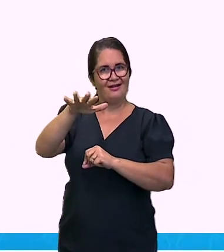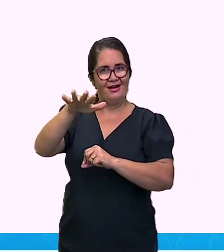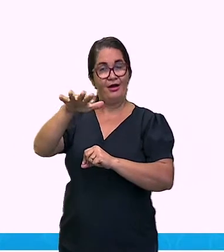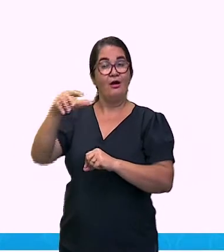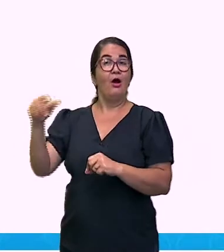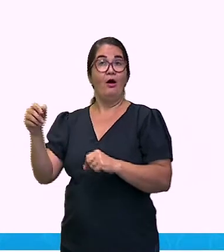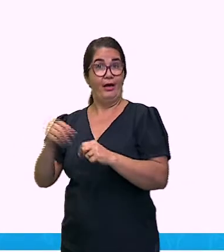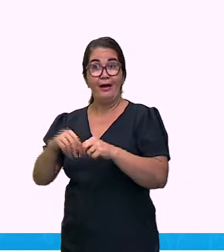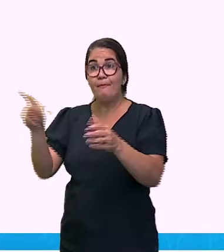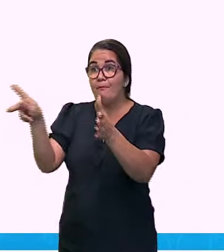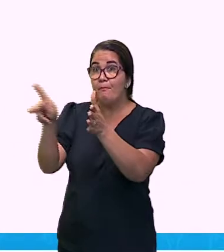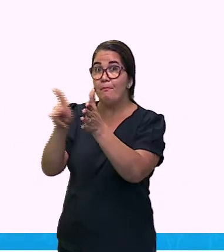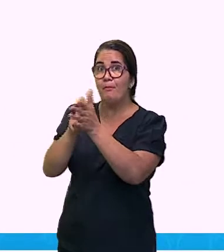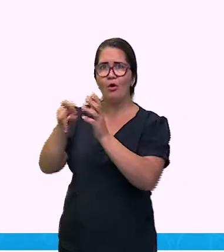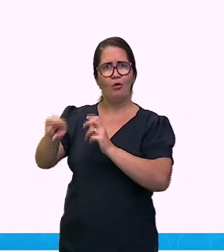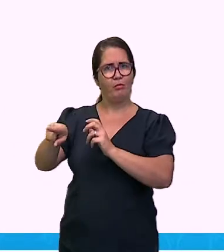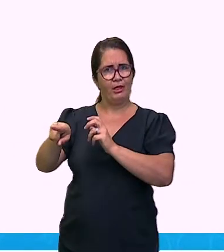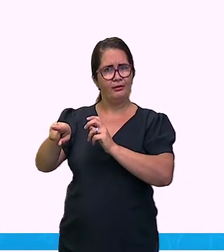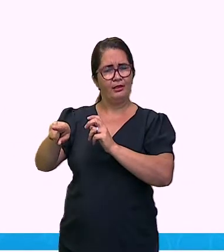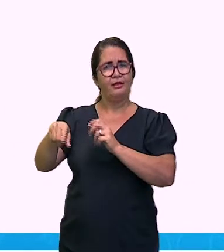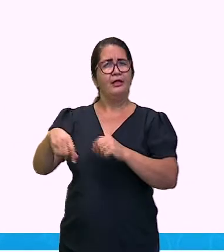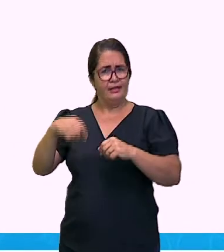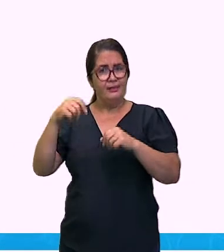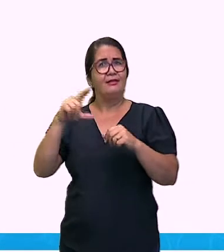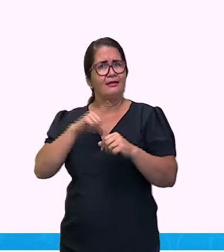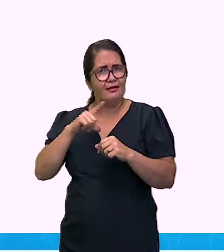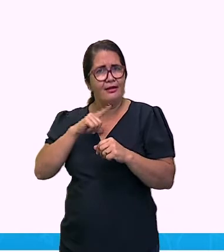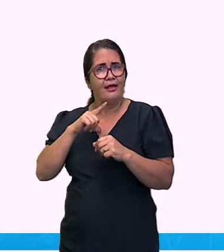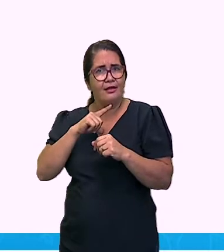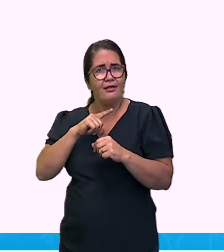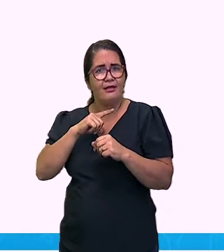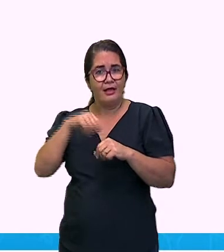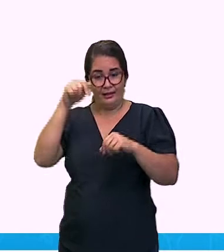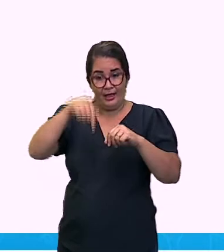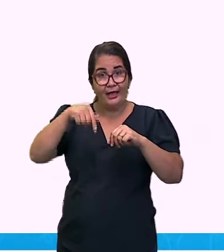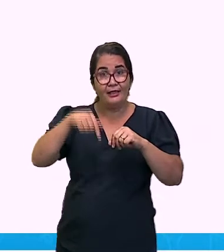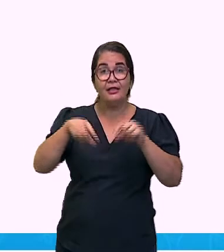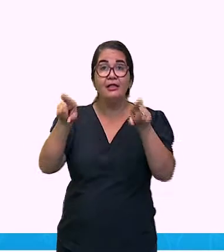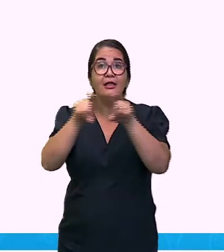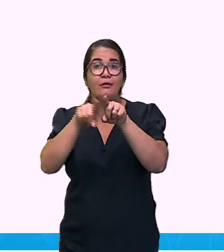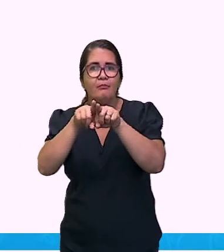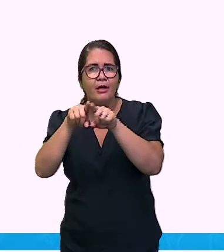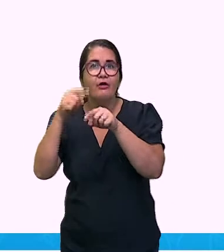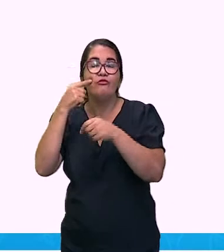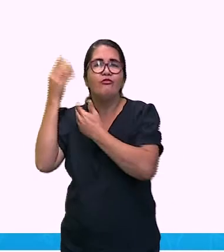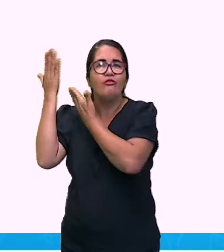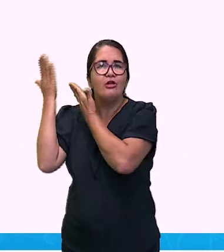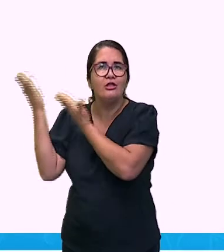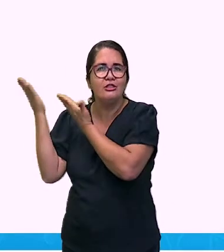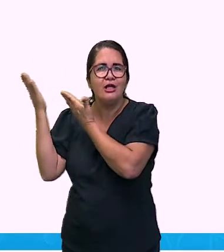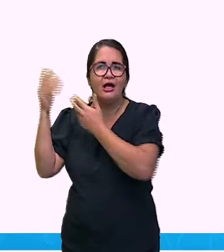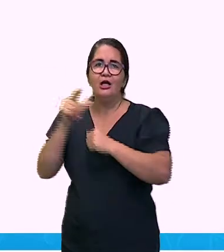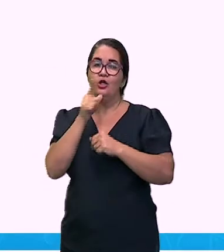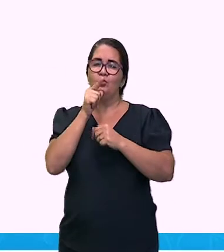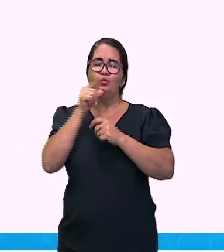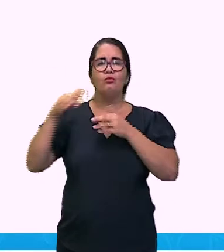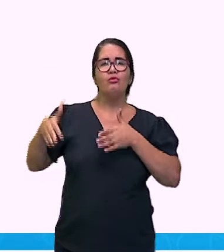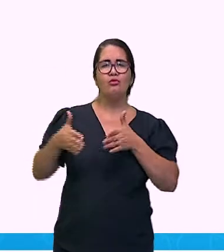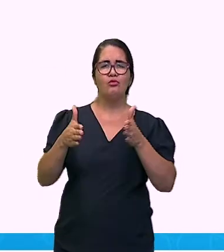Estadual do Rio Doce. O Parque Estadual do Rio Doce, ele está compreendido em três municípios do Vale do Aço.